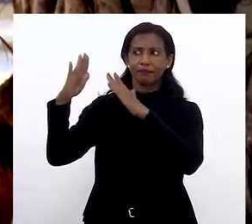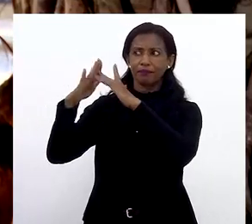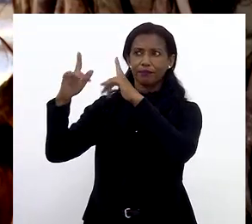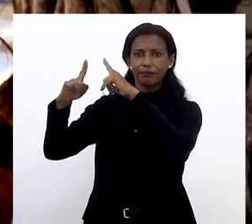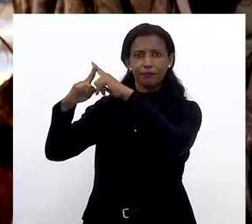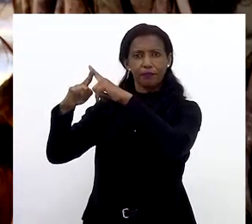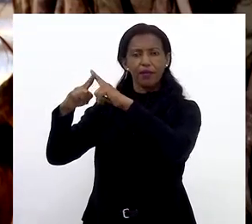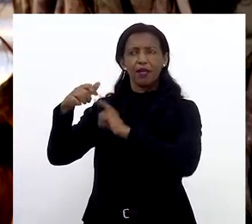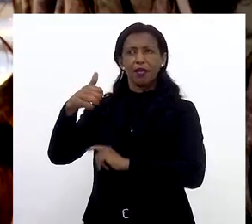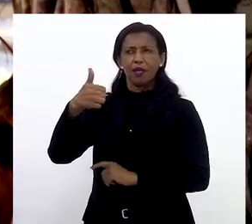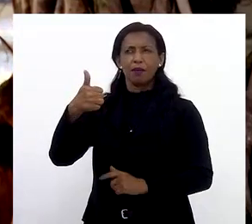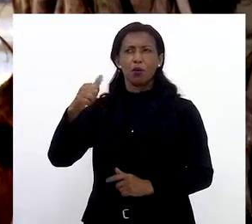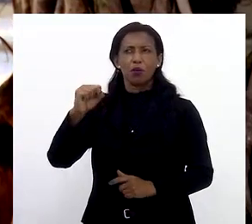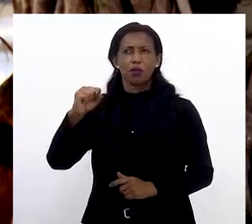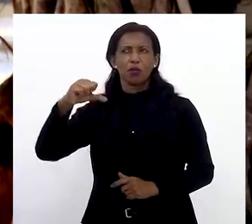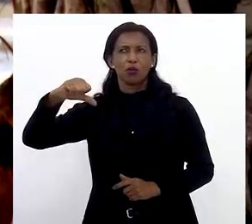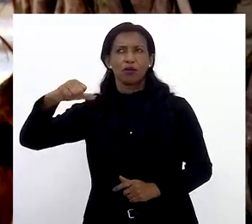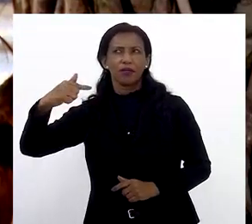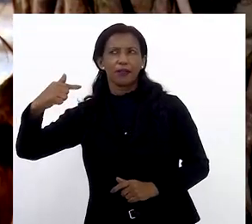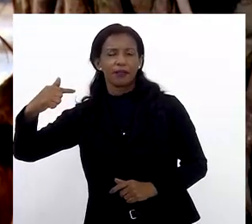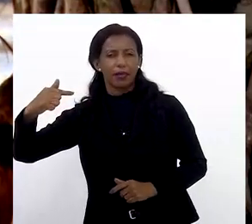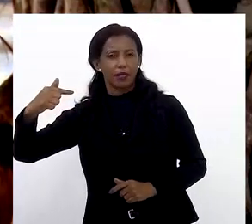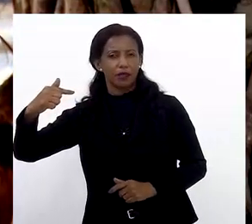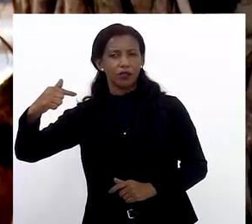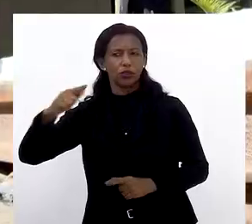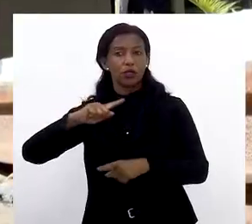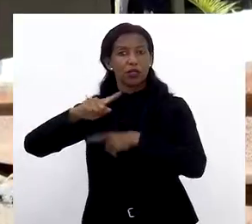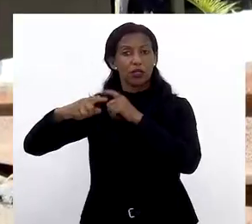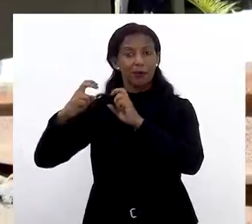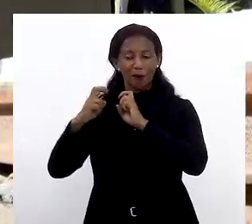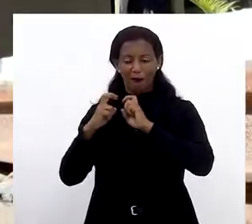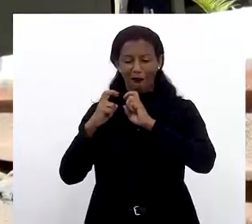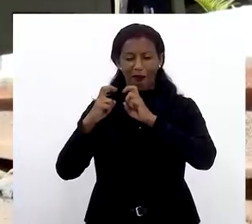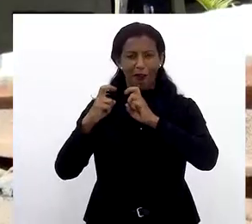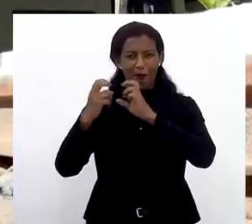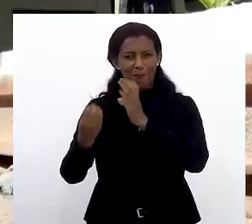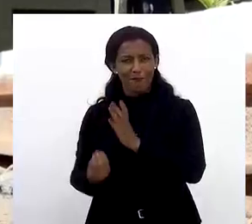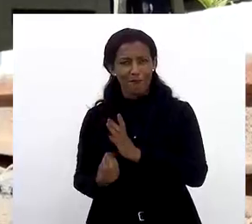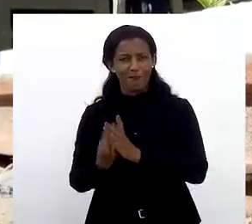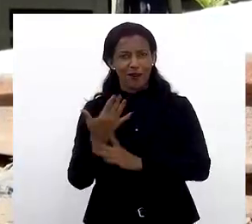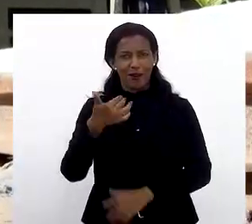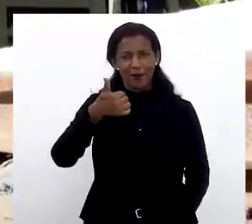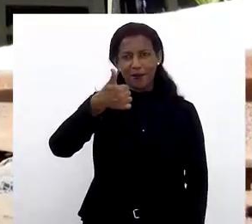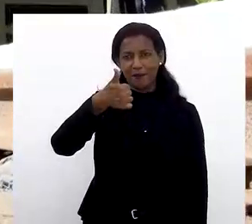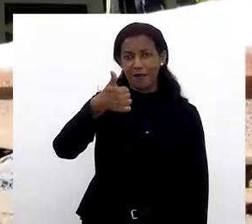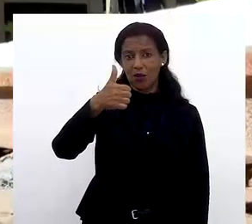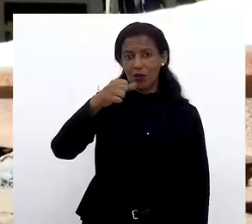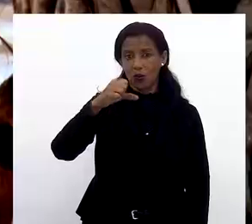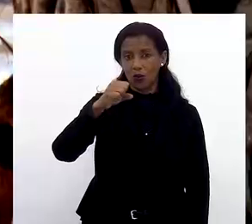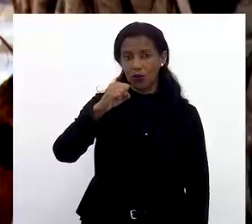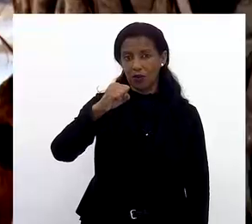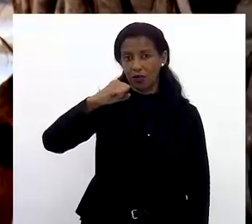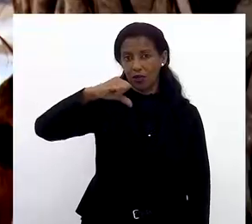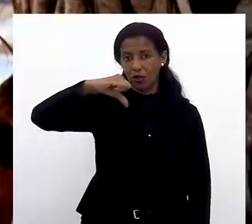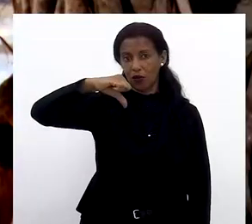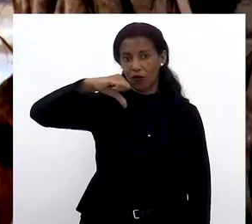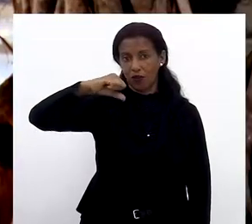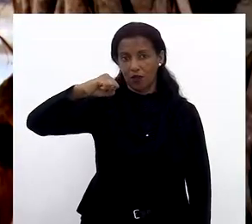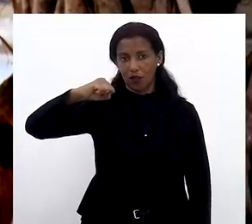1897, e depois da chegada da ferrovia, em 1898.